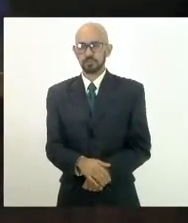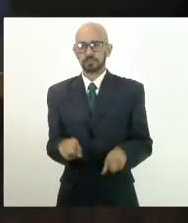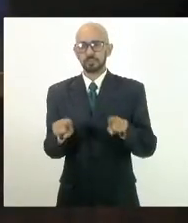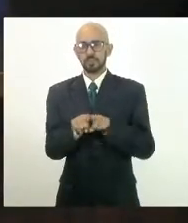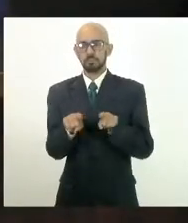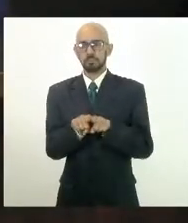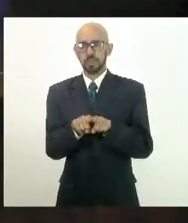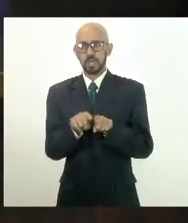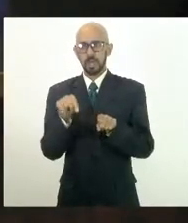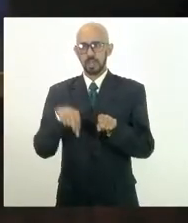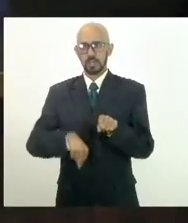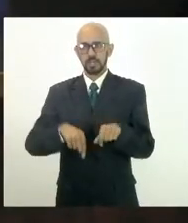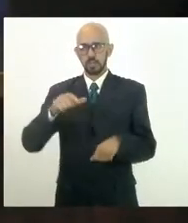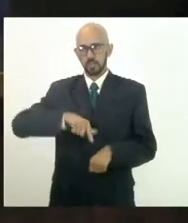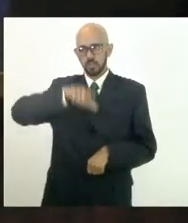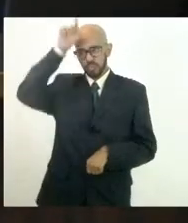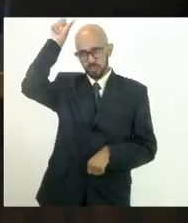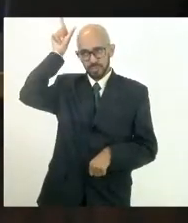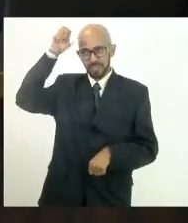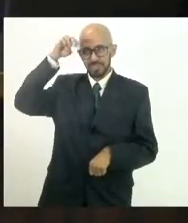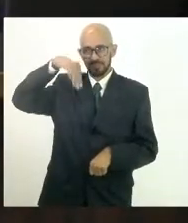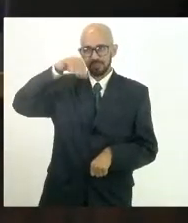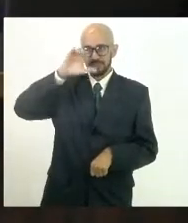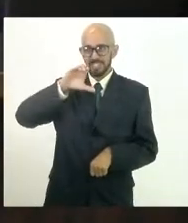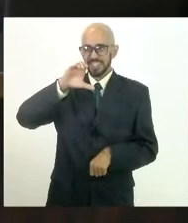hoje, deputado Luiz, nosso mink aqui,